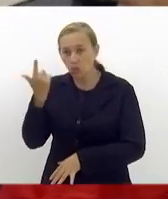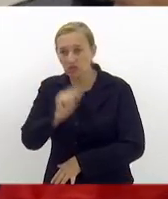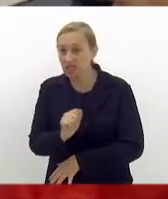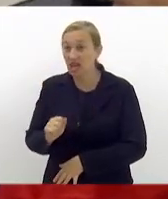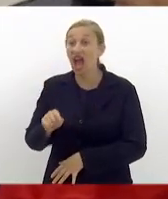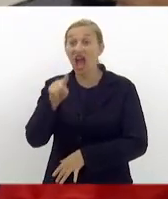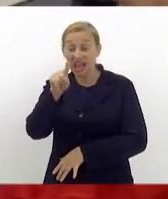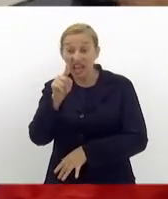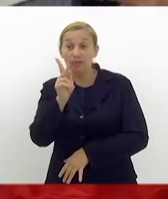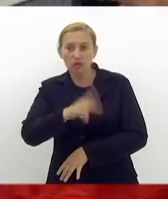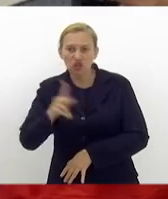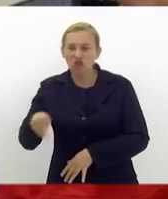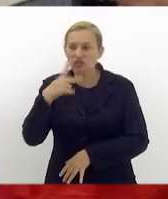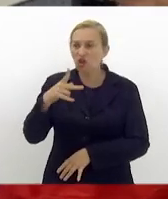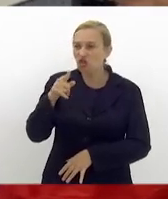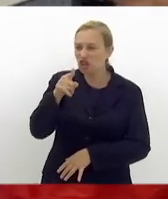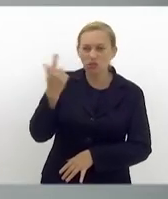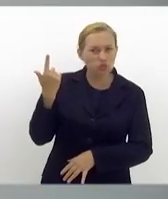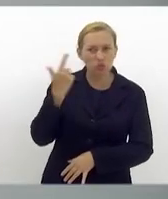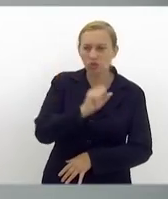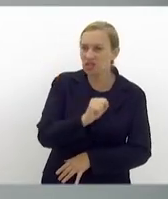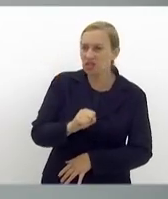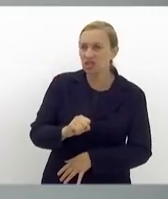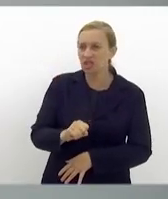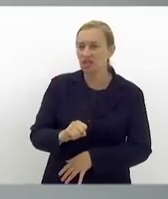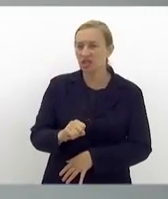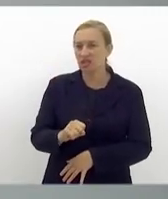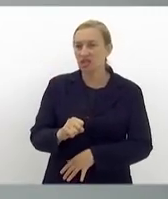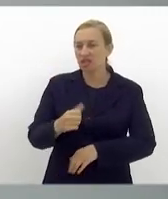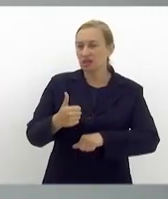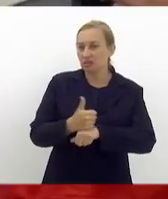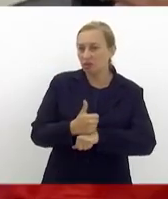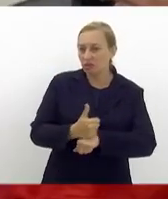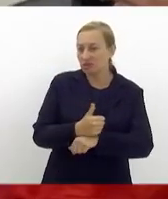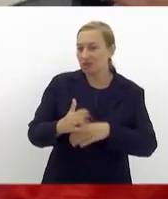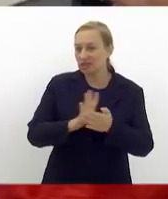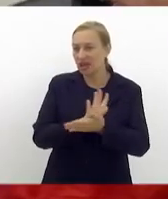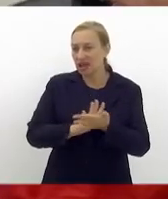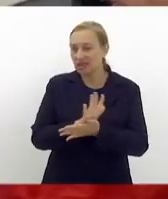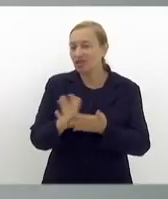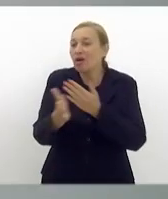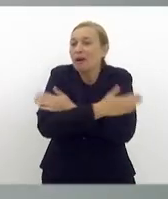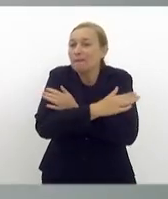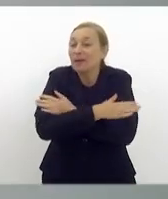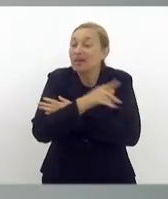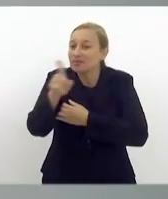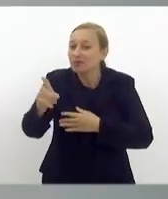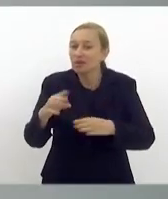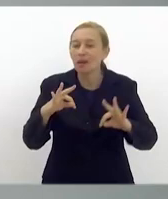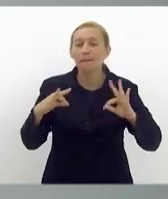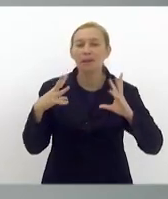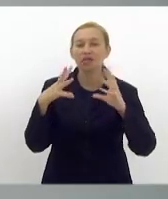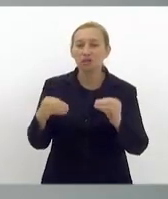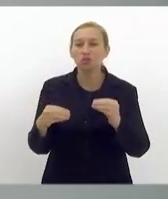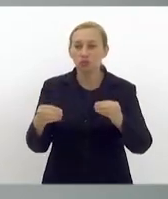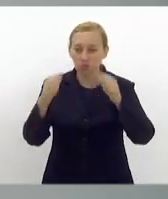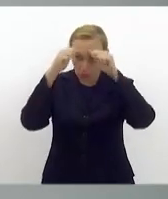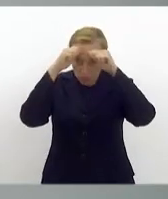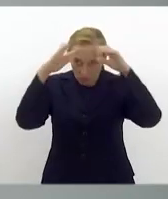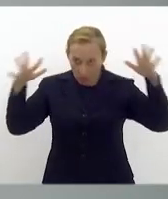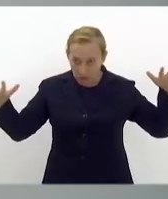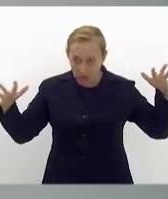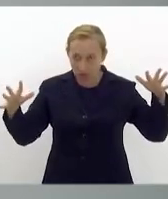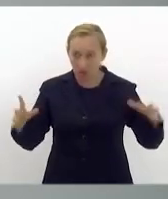falou para você que você não ia conseguir ser nenhum gari. Um grande abraço para você e para todos os autistas